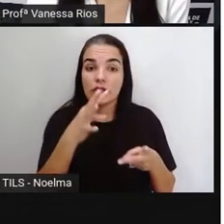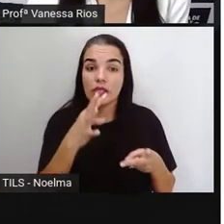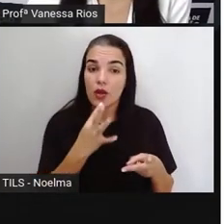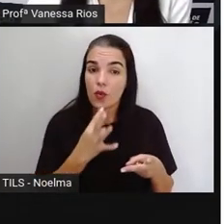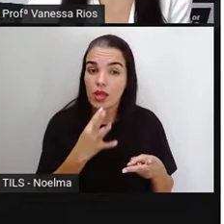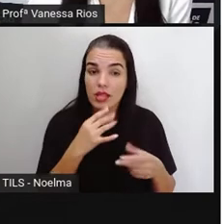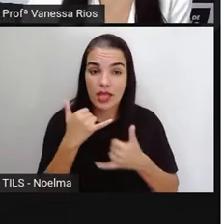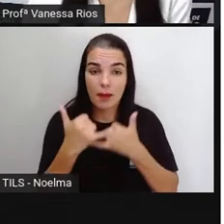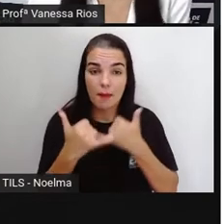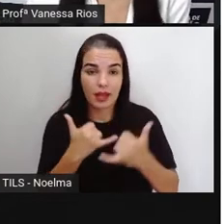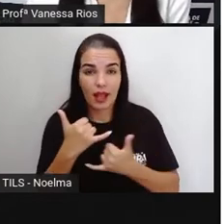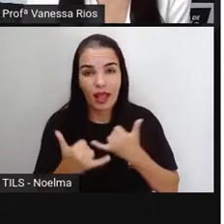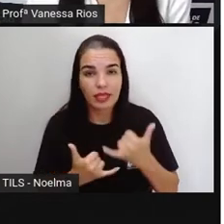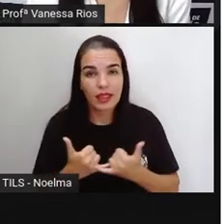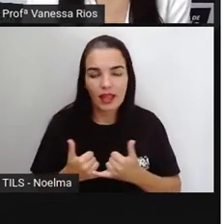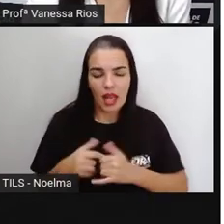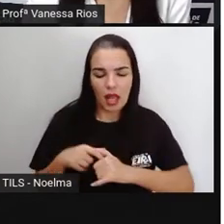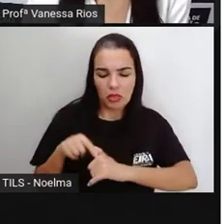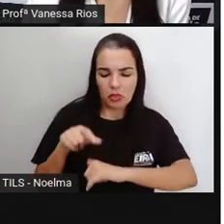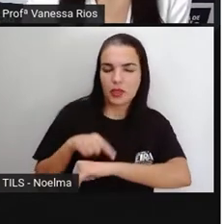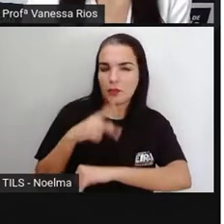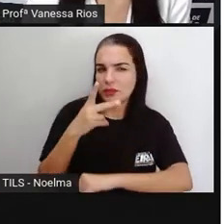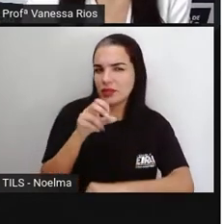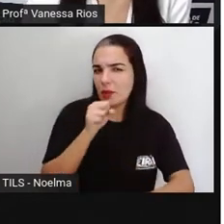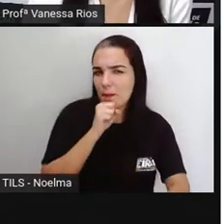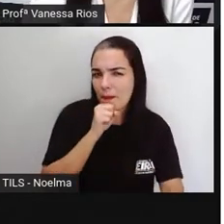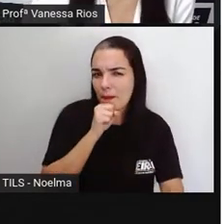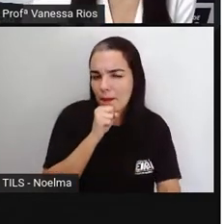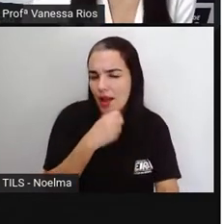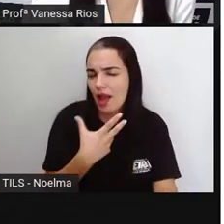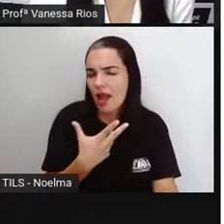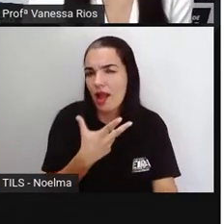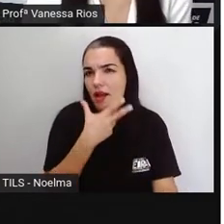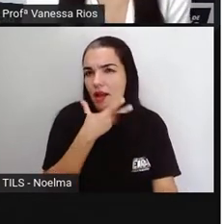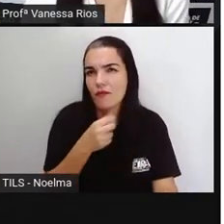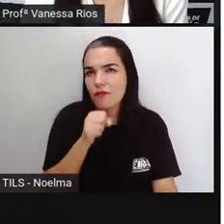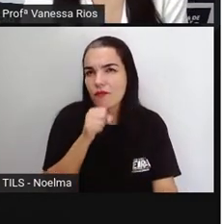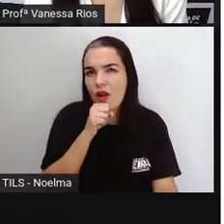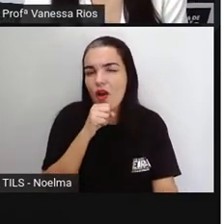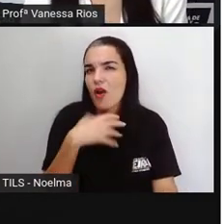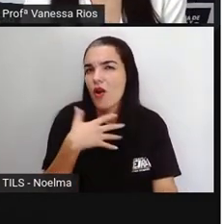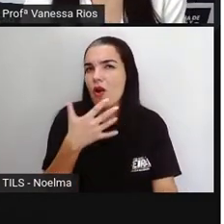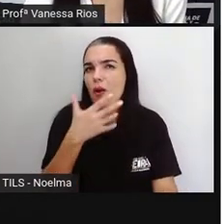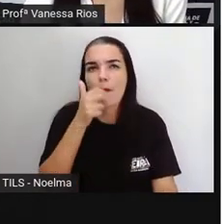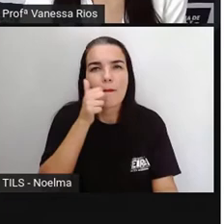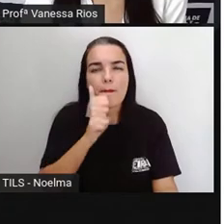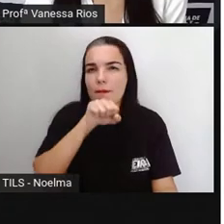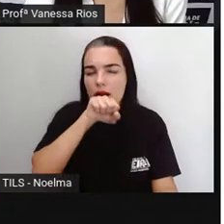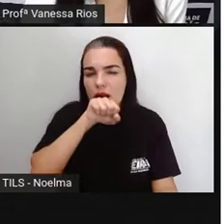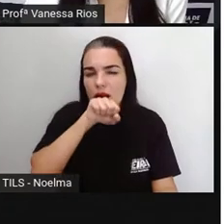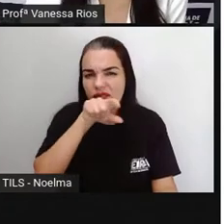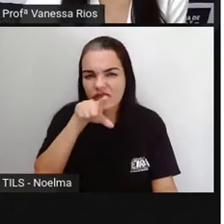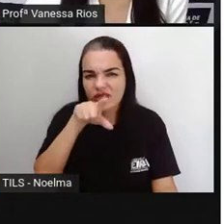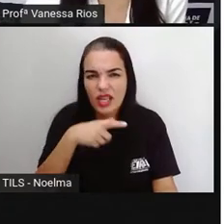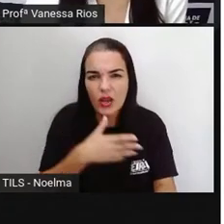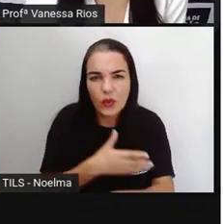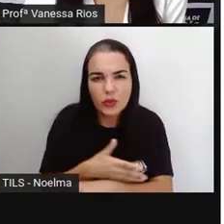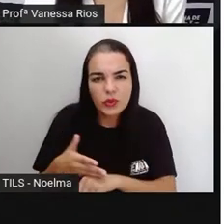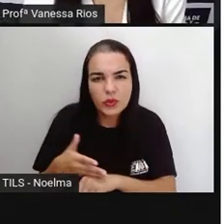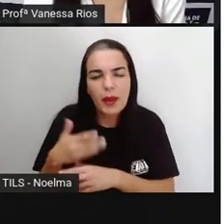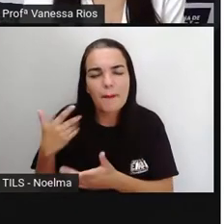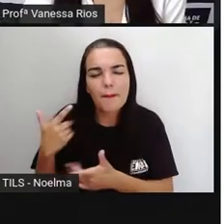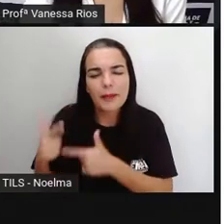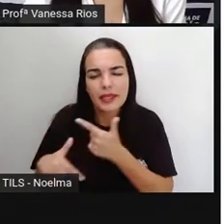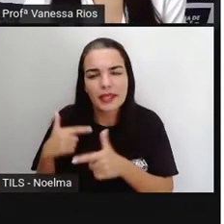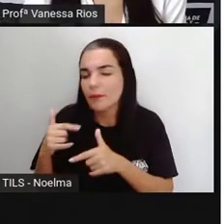tempos dos seus pais ou de seus avós? Você costuma aí brincar de algo que seu pai ou sua mãe brincavam, seu avô e sua avó